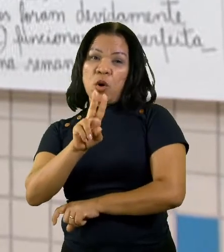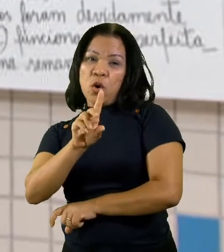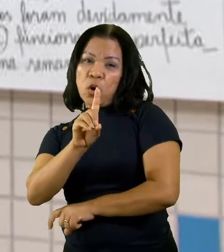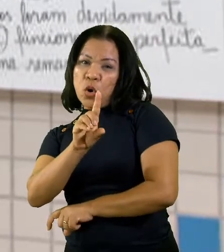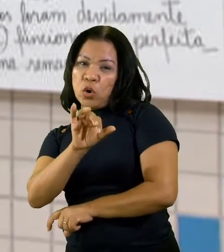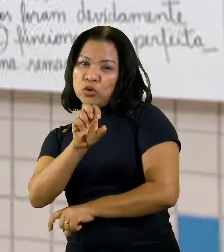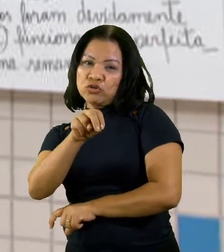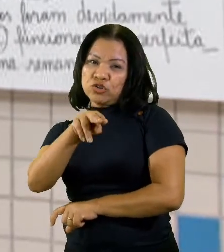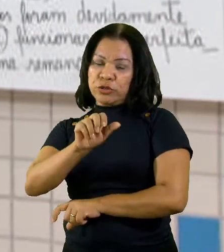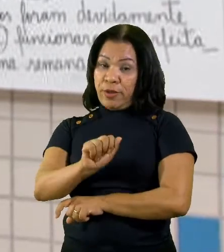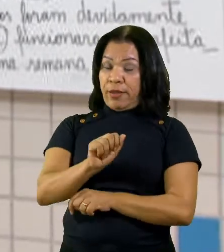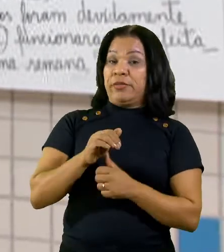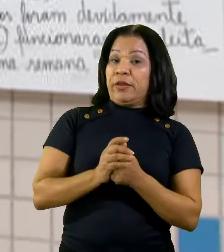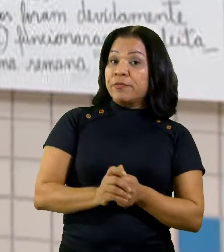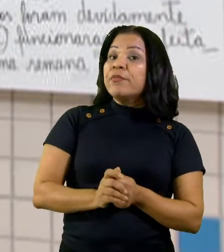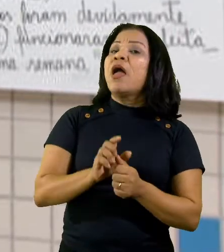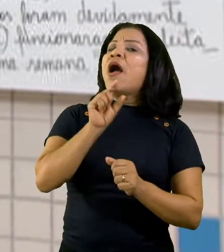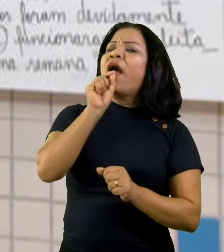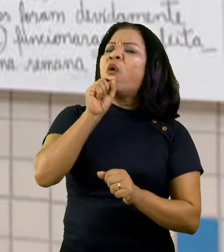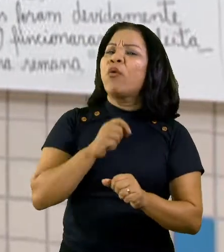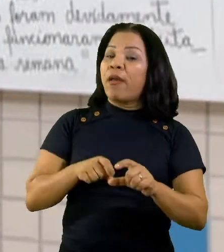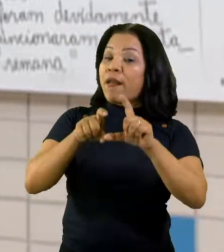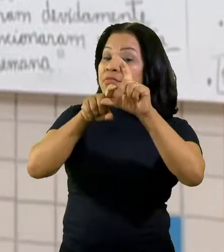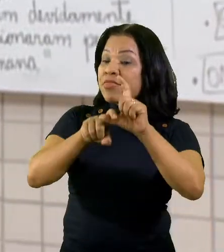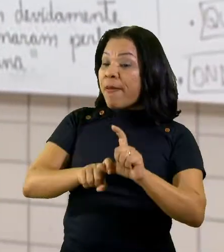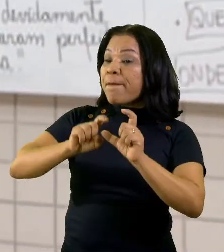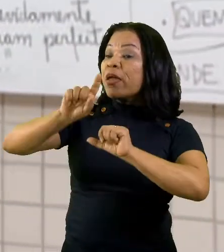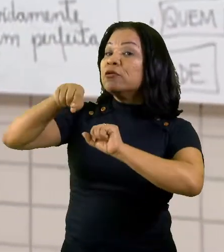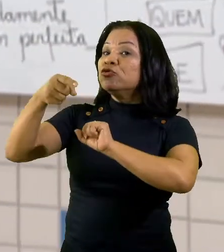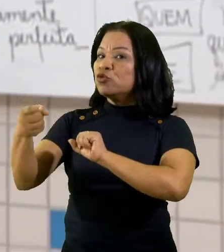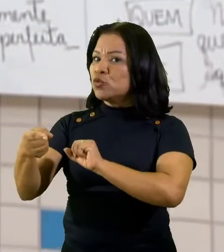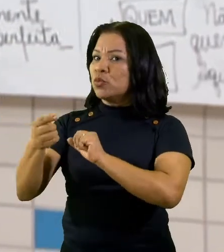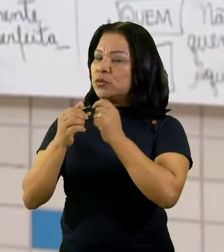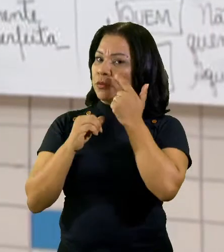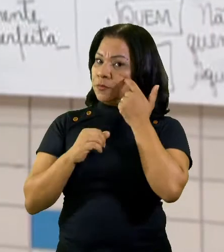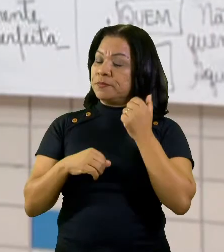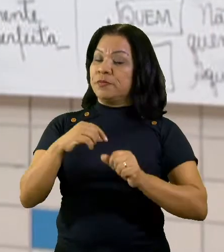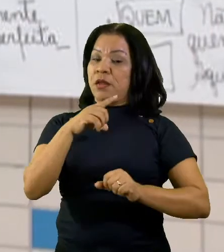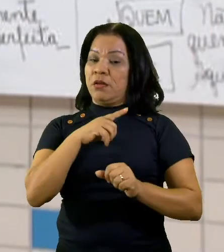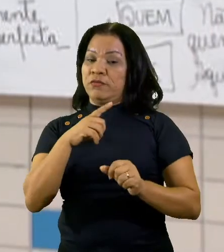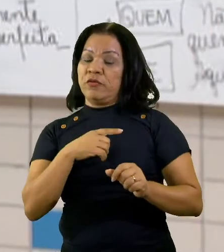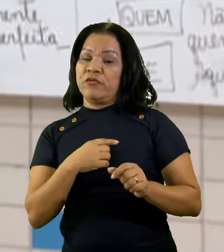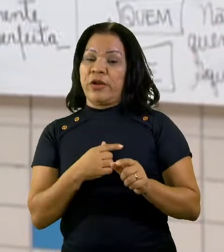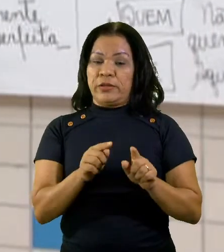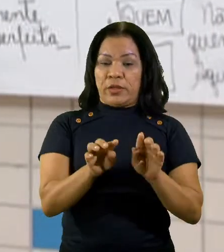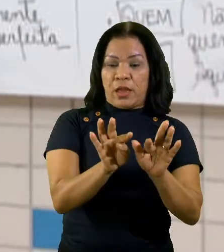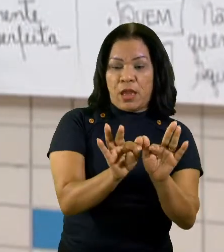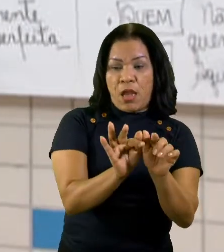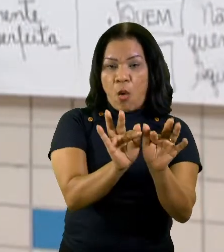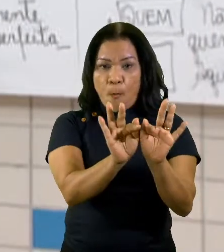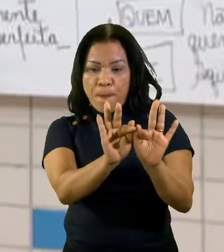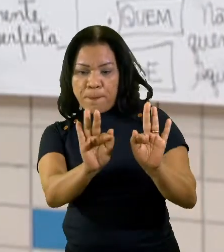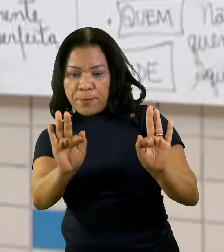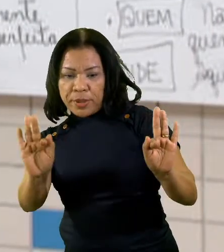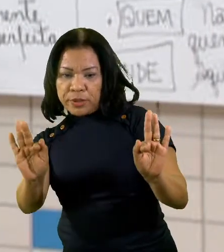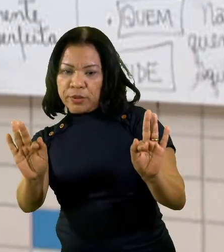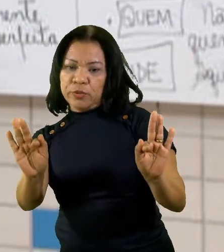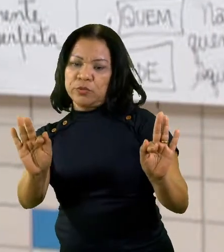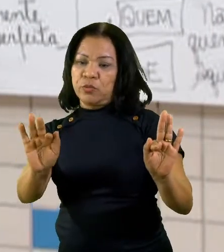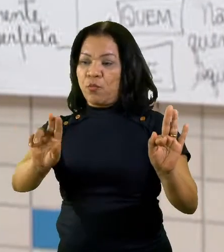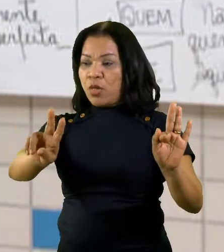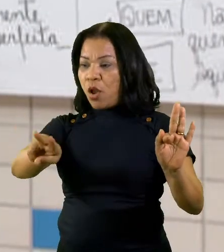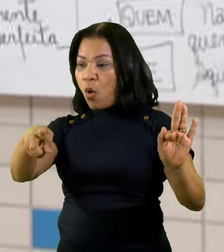ou depende de outra. Você vai ter o período composto por oração subordinada em que a segunda